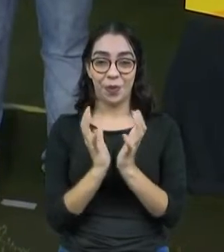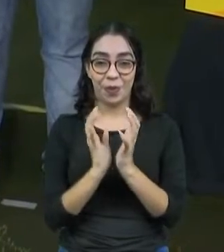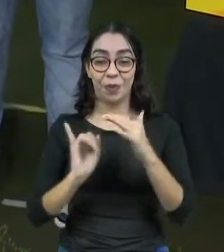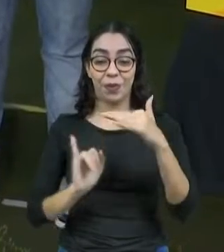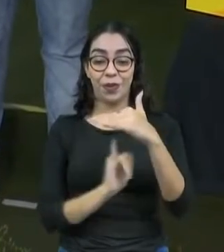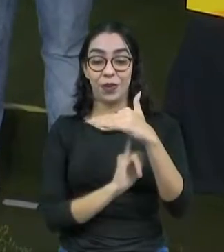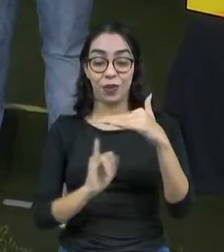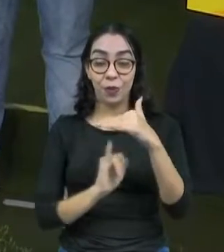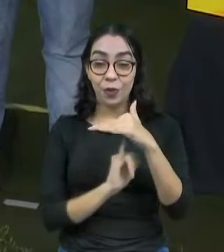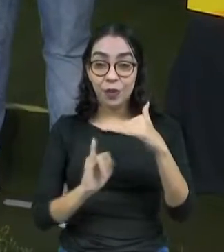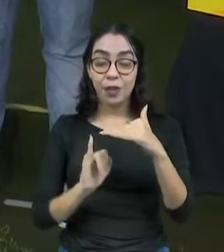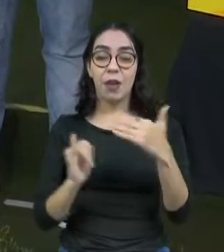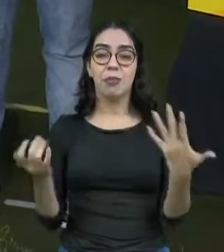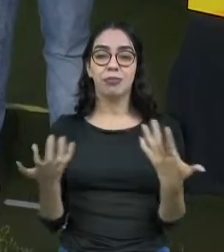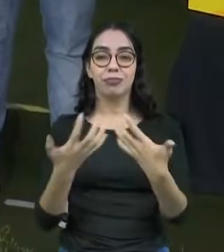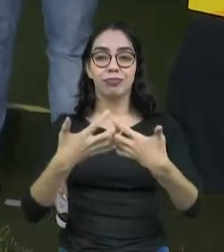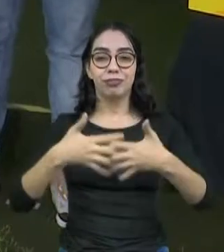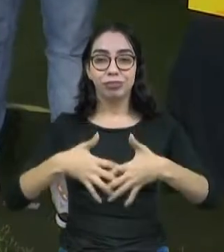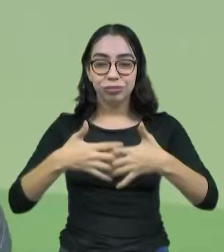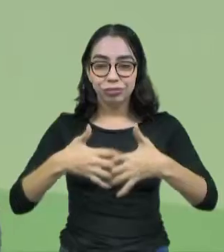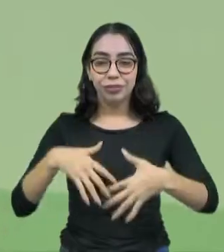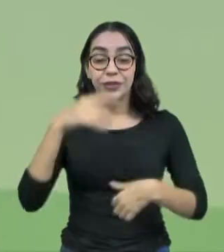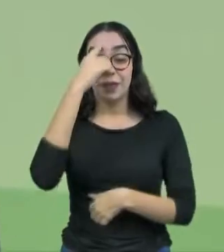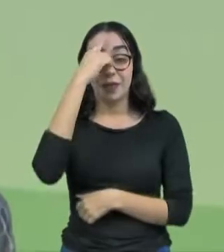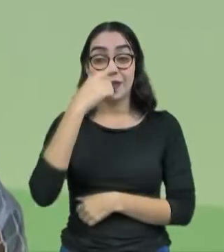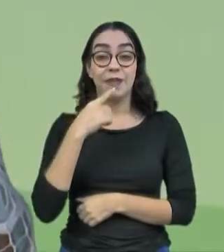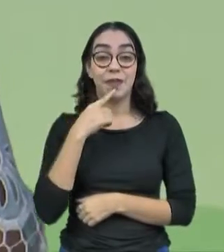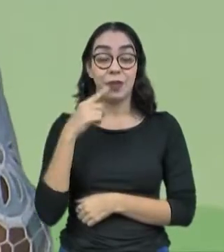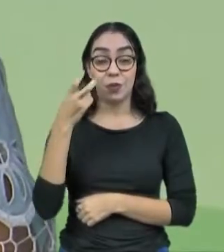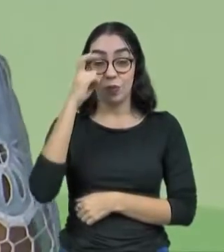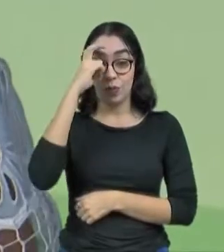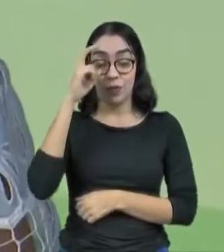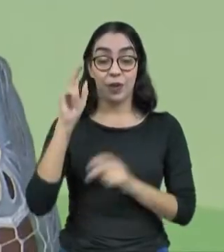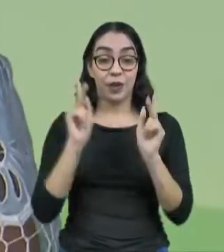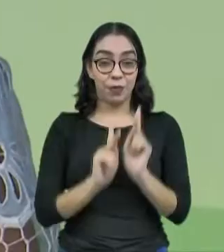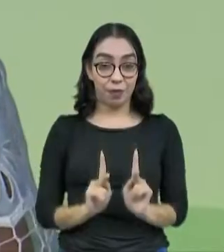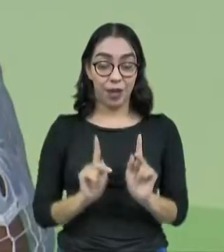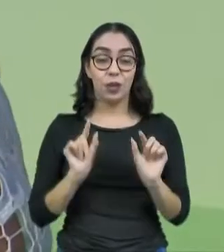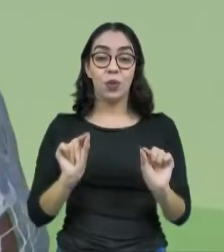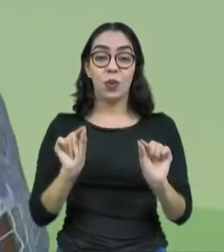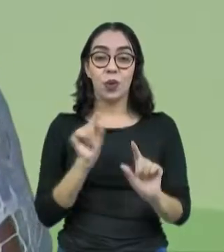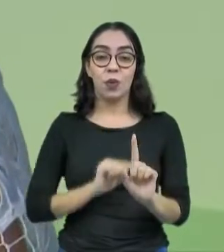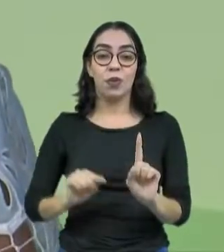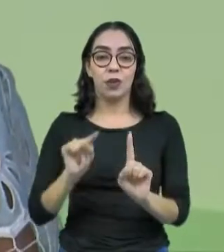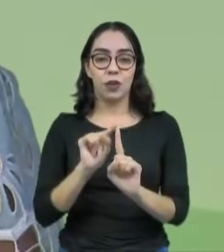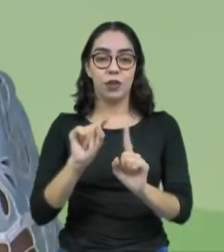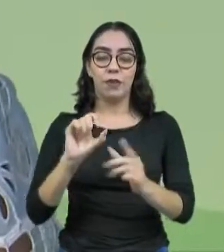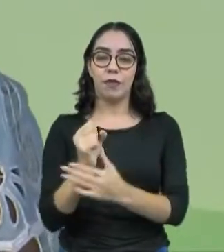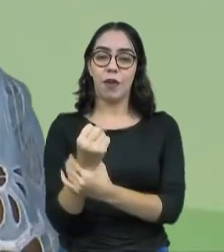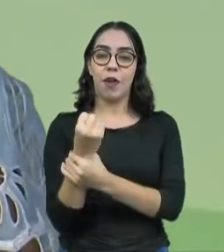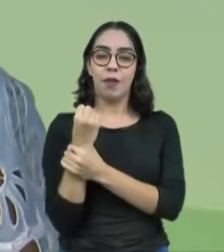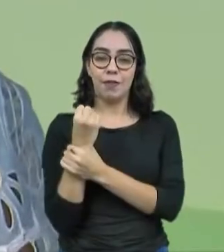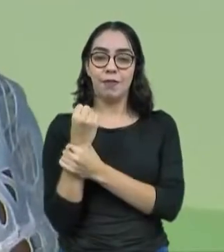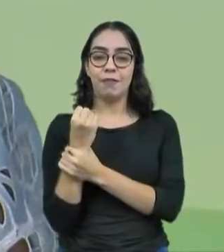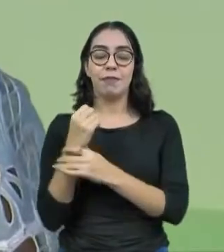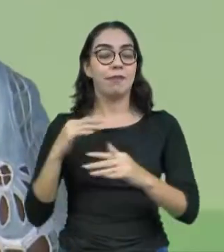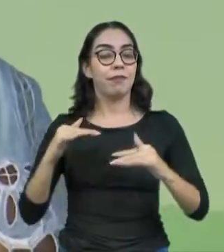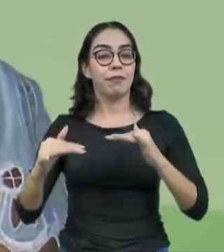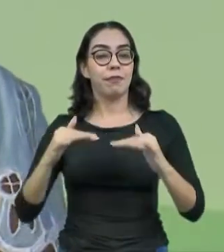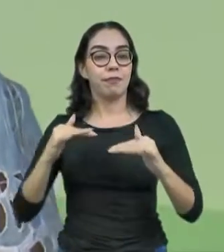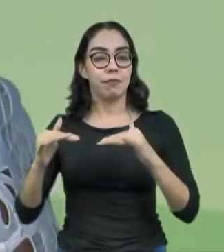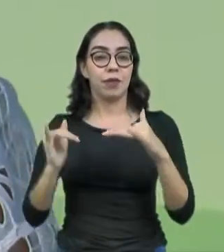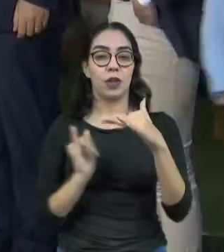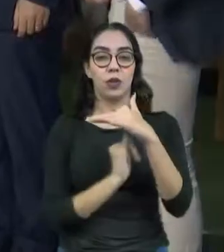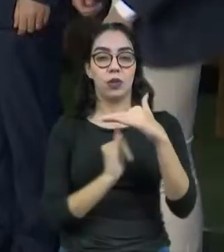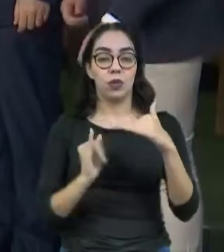Justiça Restaurativa e Cultura de Paz surge com a finalidade de fortalecer a articulação entre as entidades do